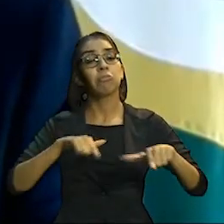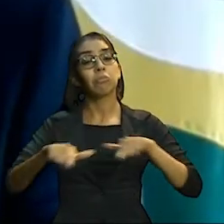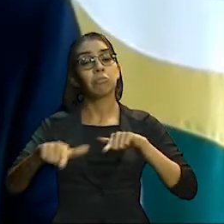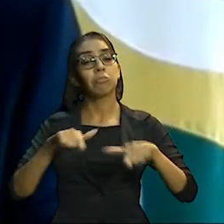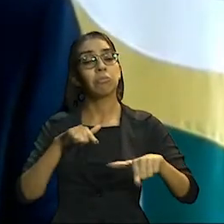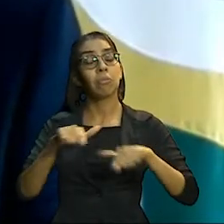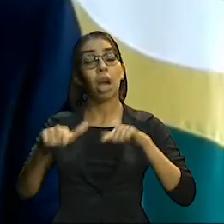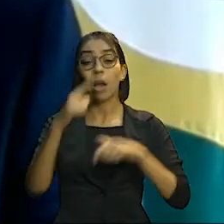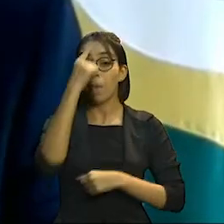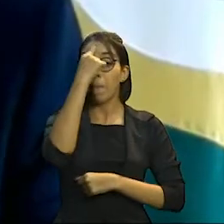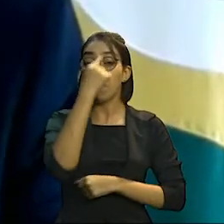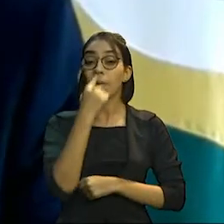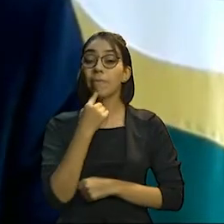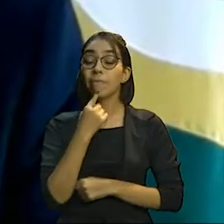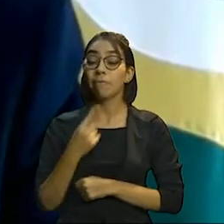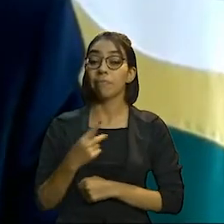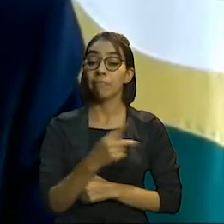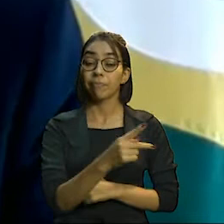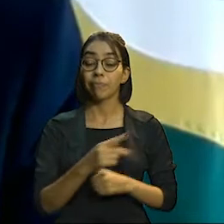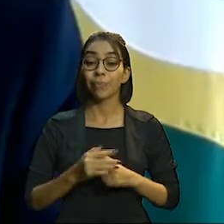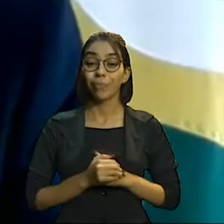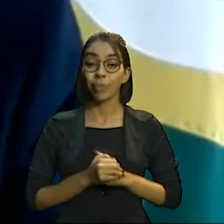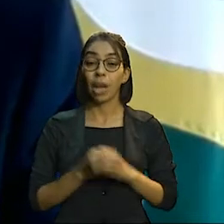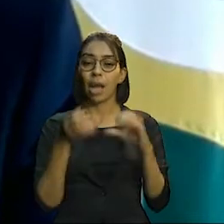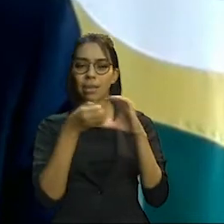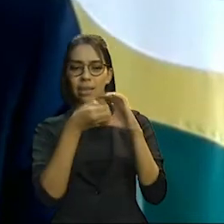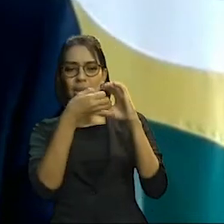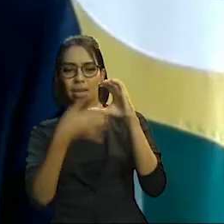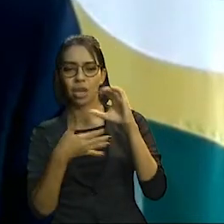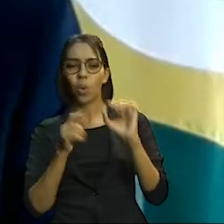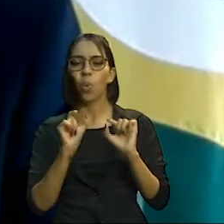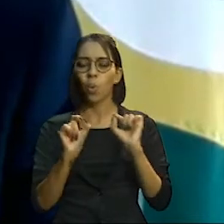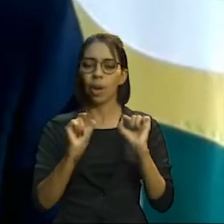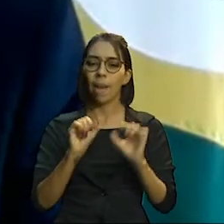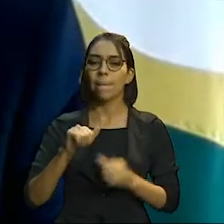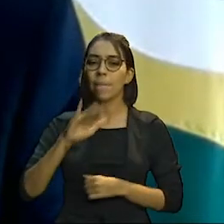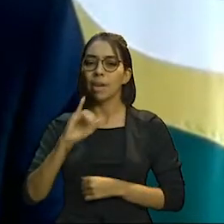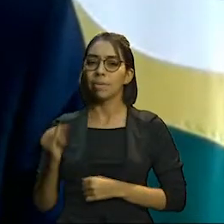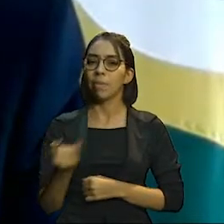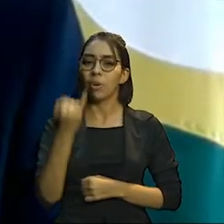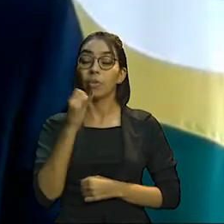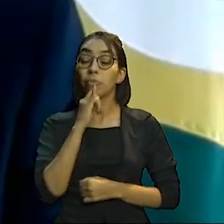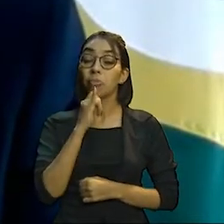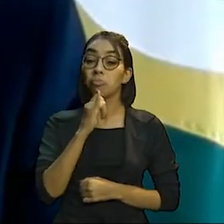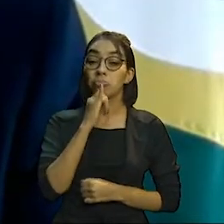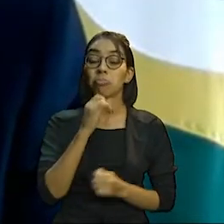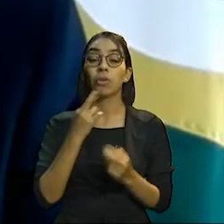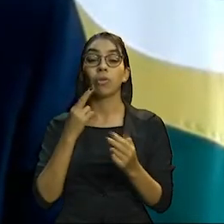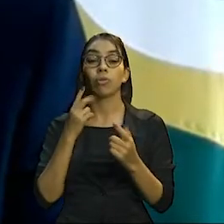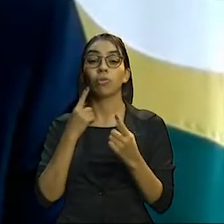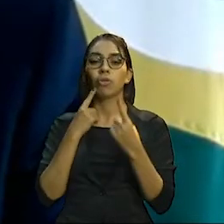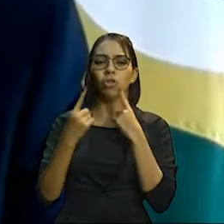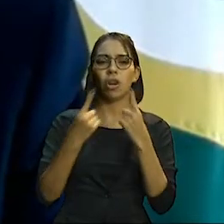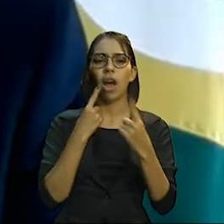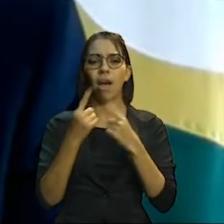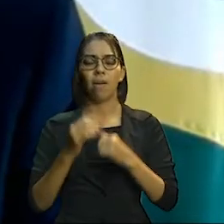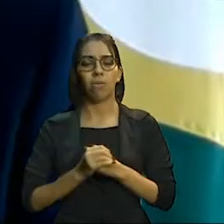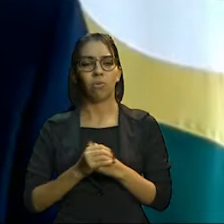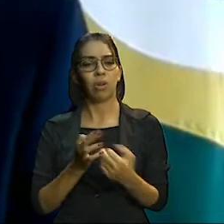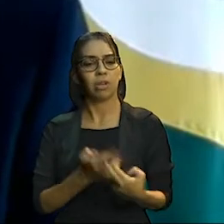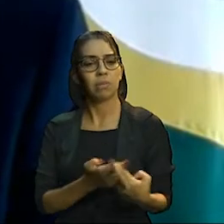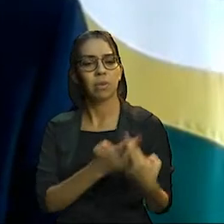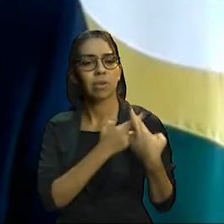Ele tem algumas características que são fundamentais de diálogo, de responsabilidade.